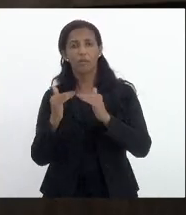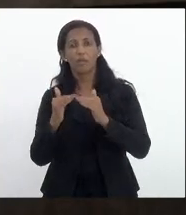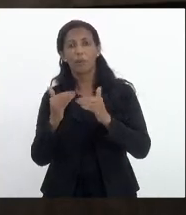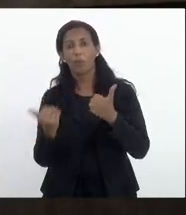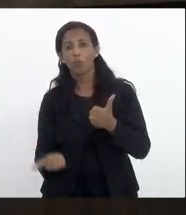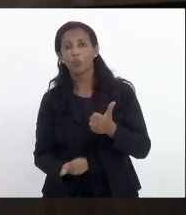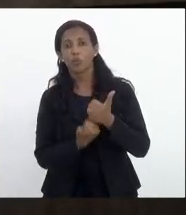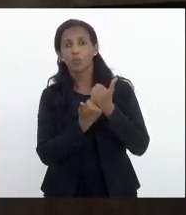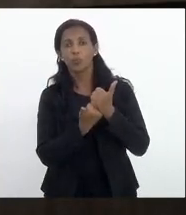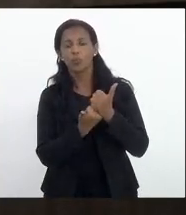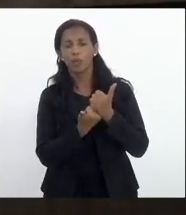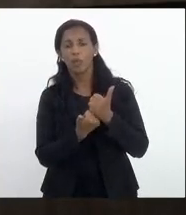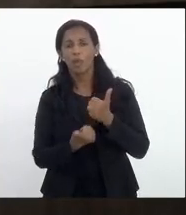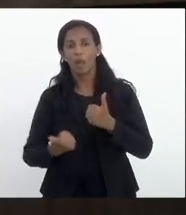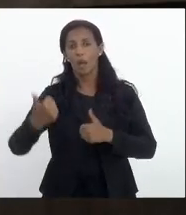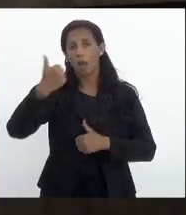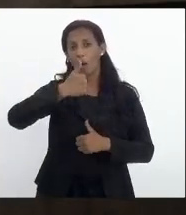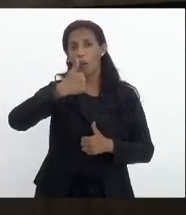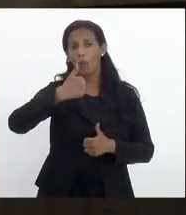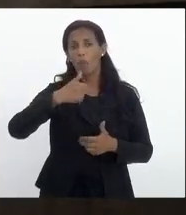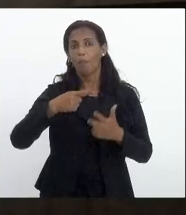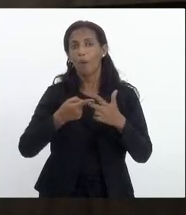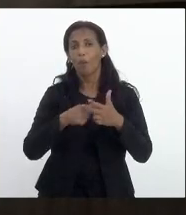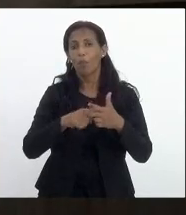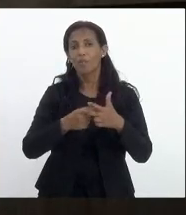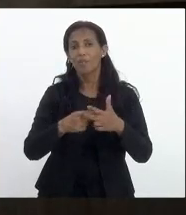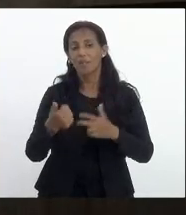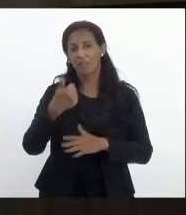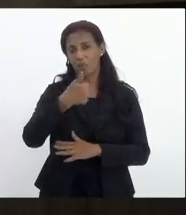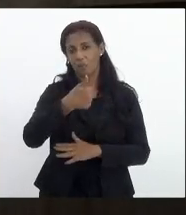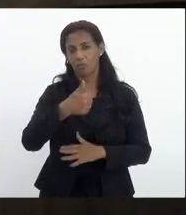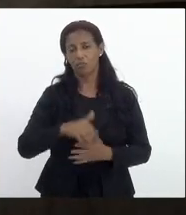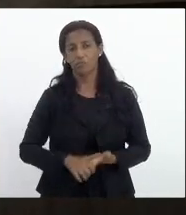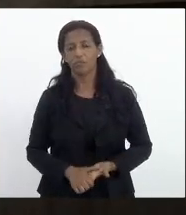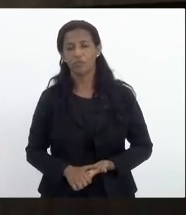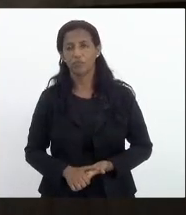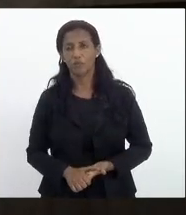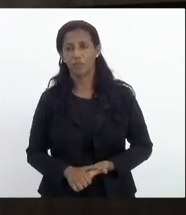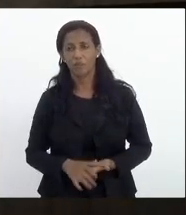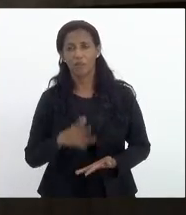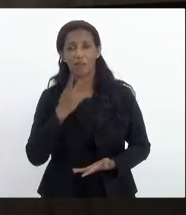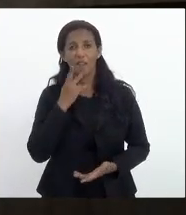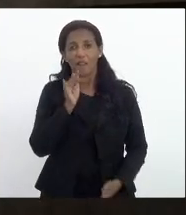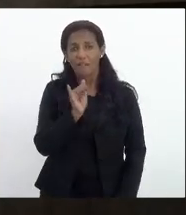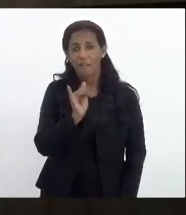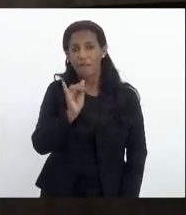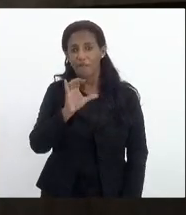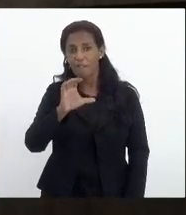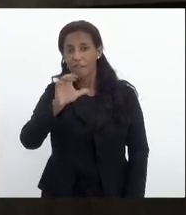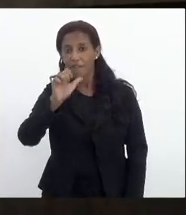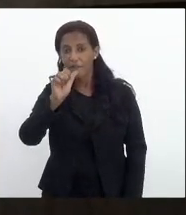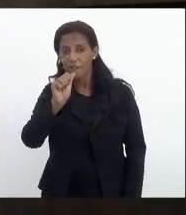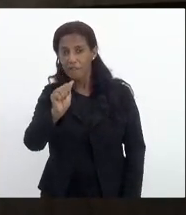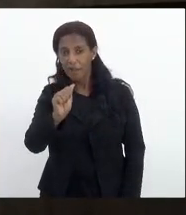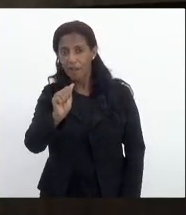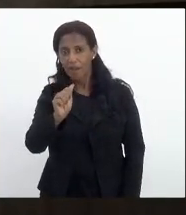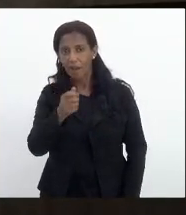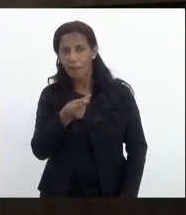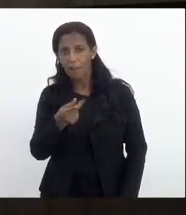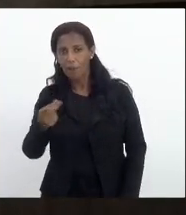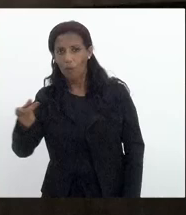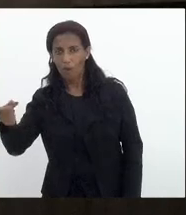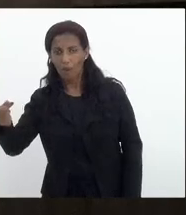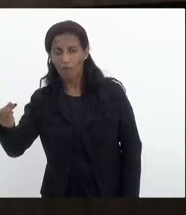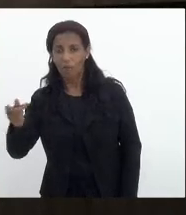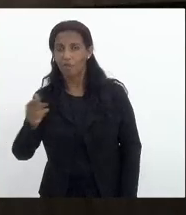com sub emenda emenda 1 para corrigir o seguinte é simples em vez de fica prorrogado é ficam prorrogados